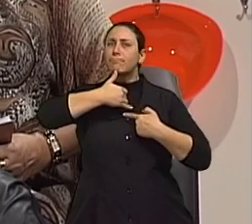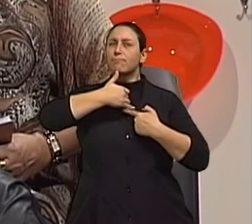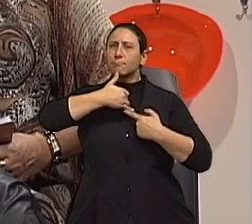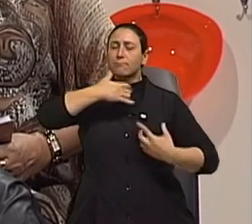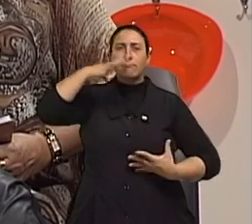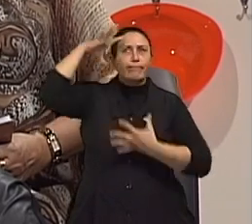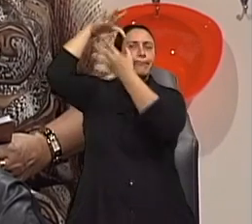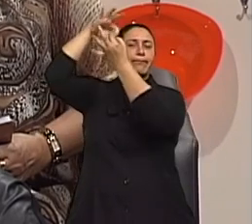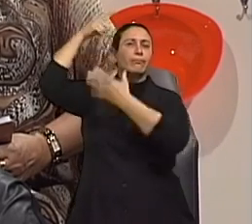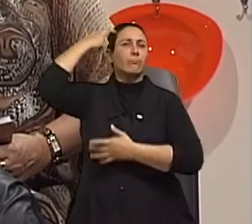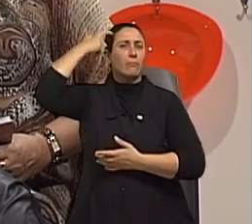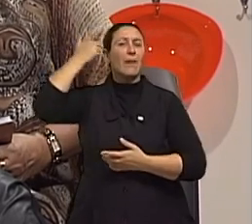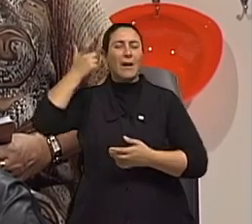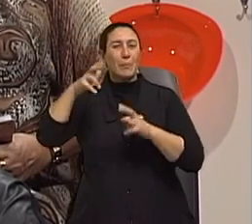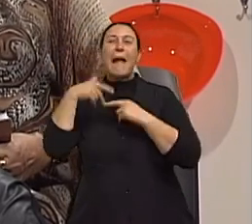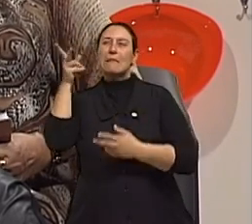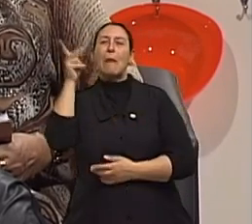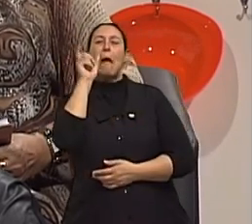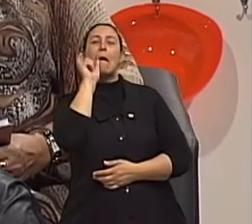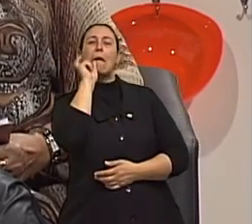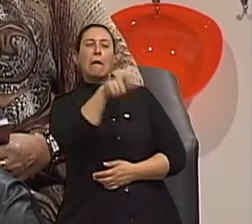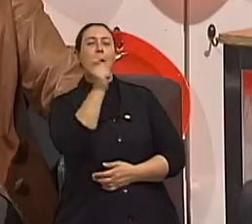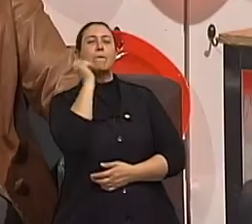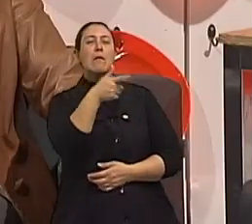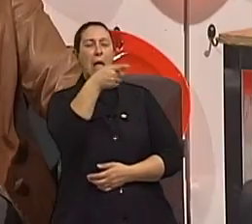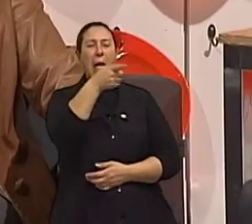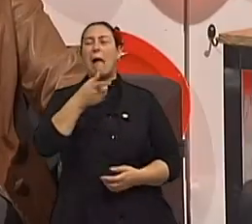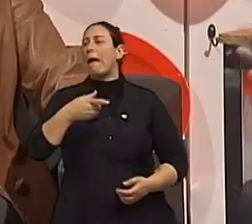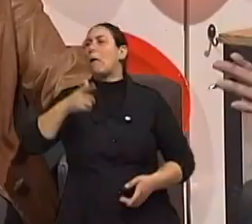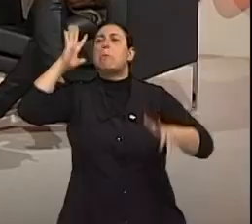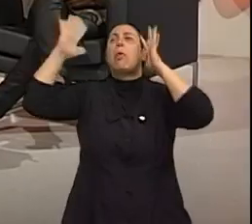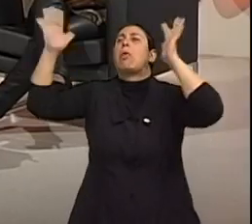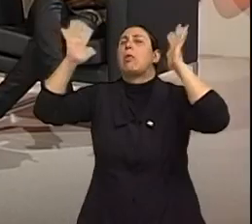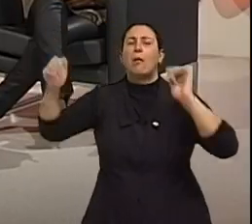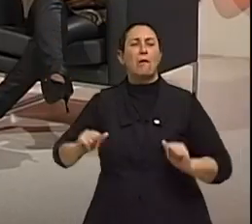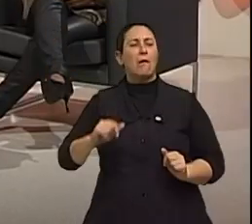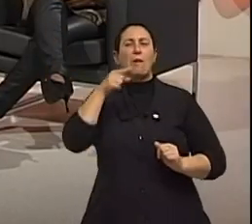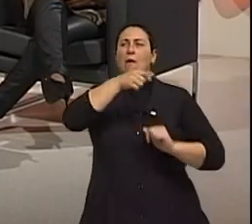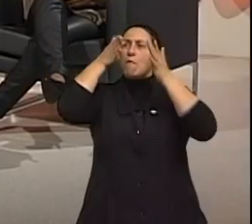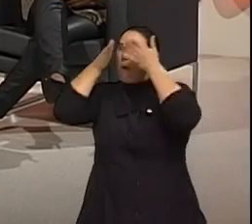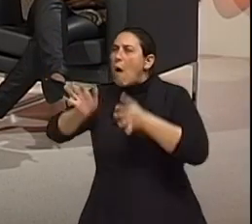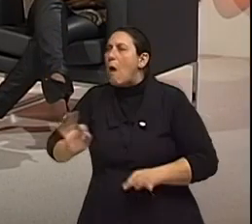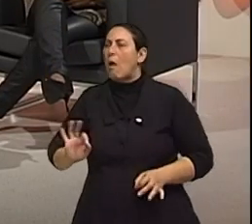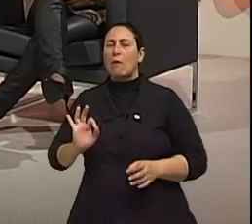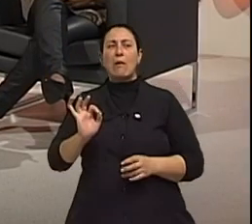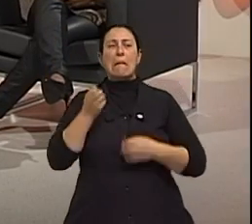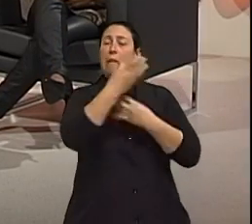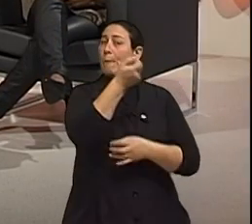desatento, se chama ele de distraído, e aí quando a gente que já passou dos 60, medicam.